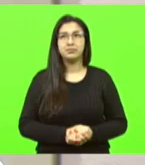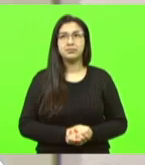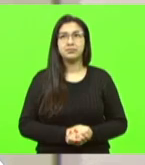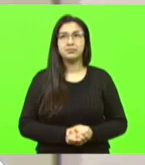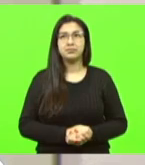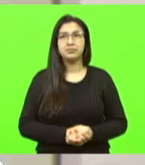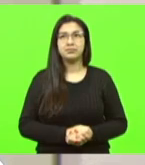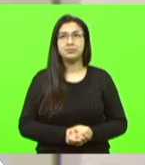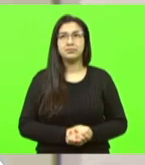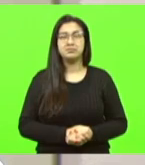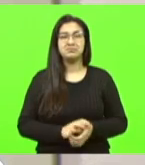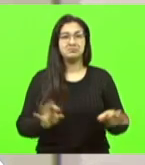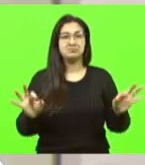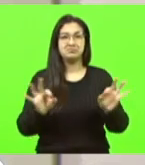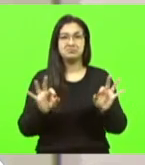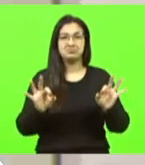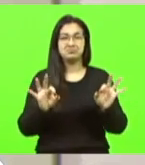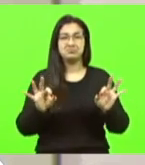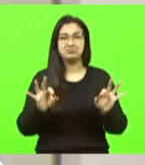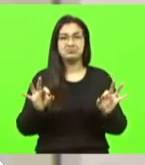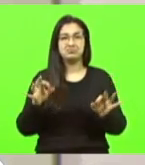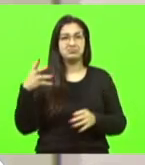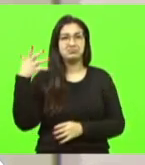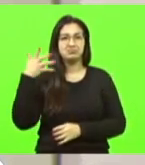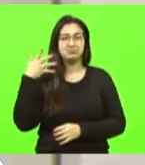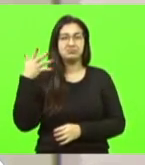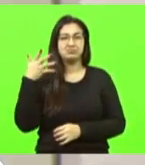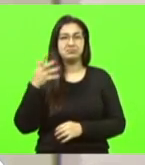Não havendo nenhum deputado